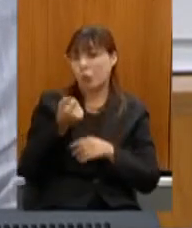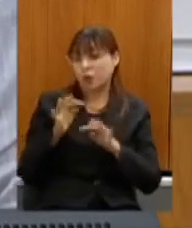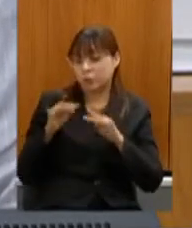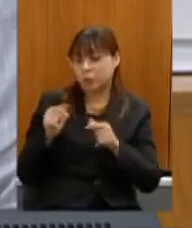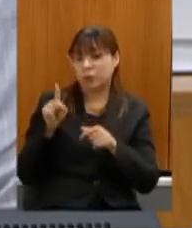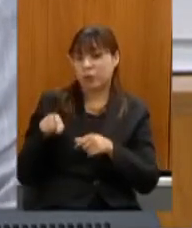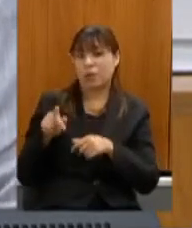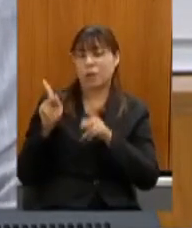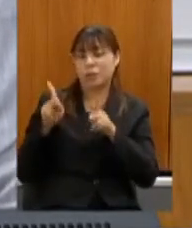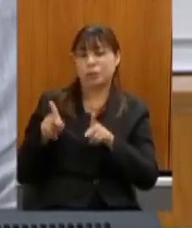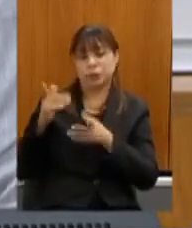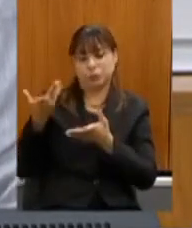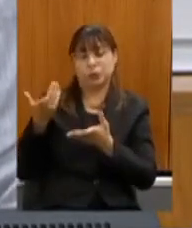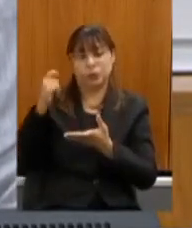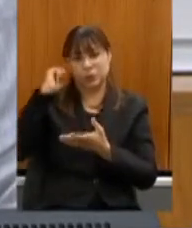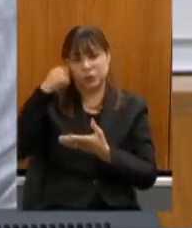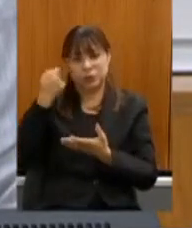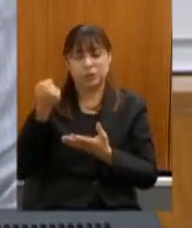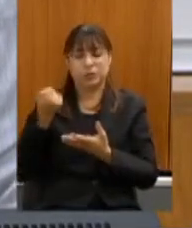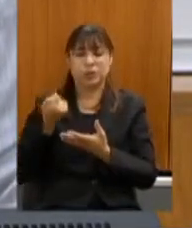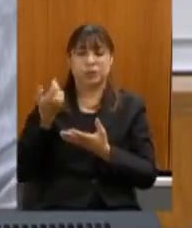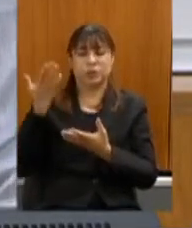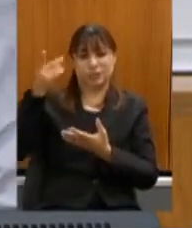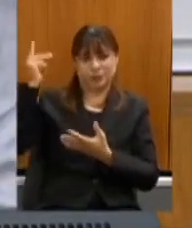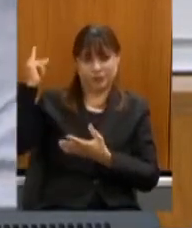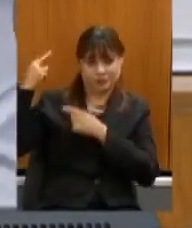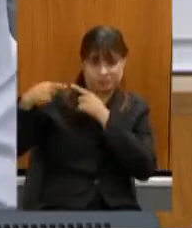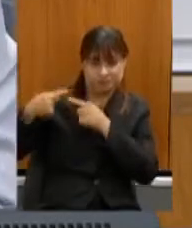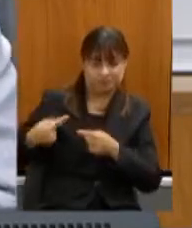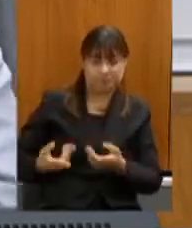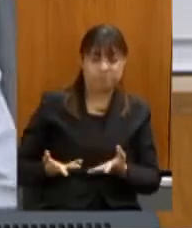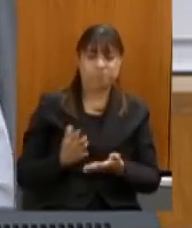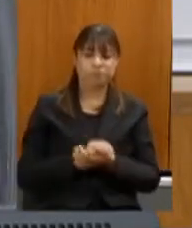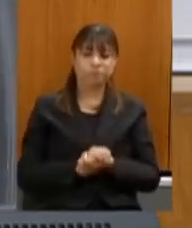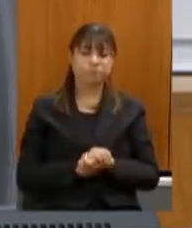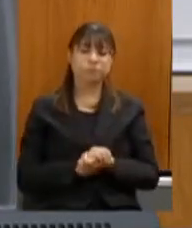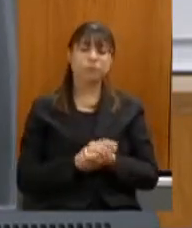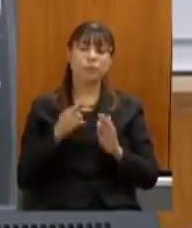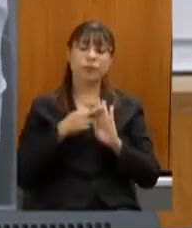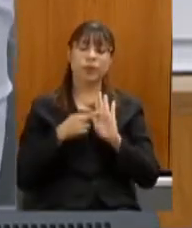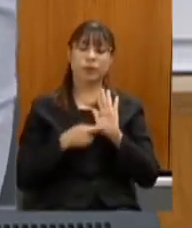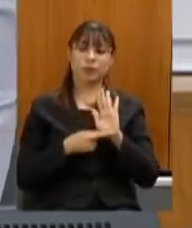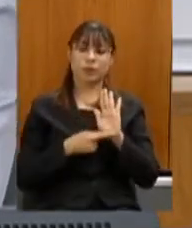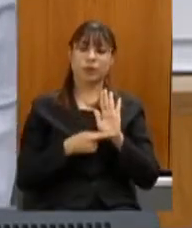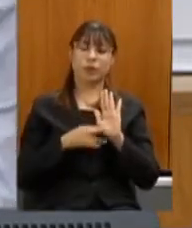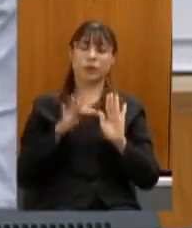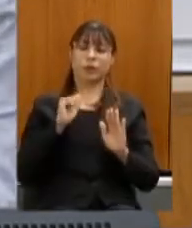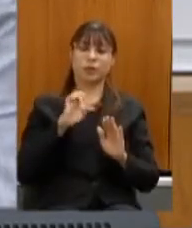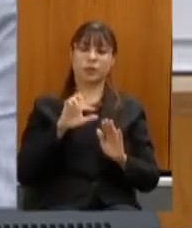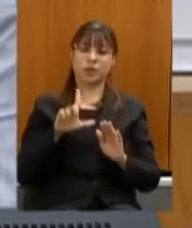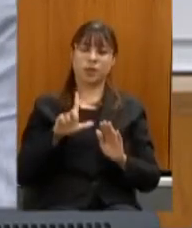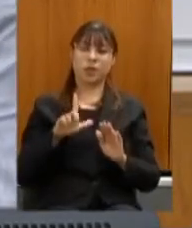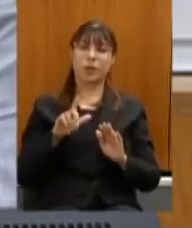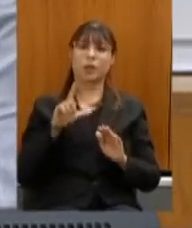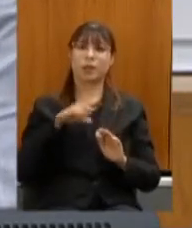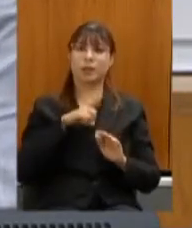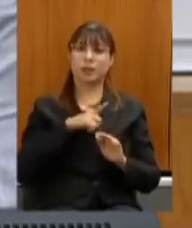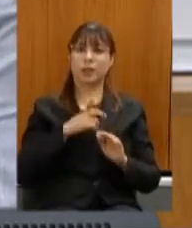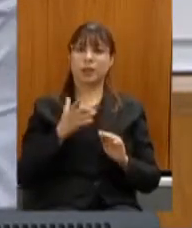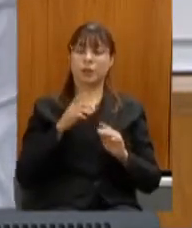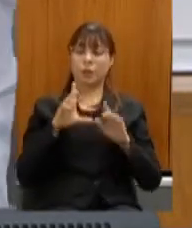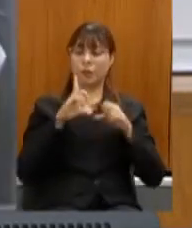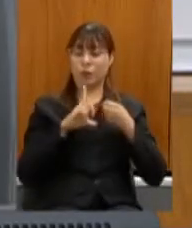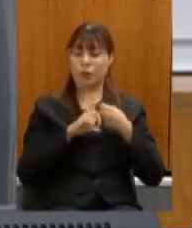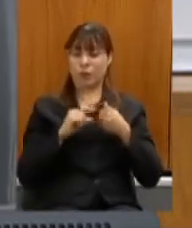dos negros que aqui vieram bom a regularidade fiscal o que acontece no artigo 19 o decreto disse uma